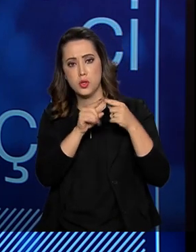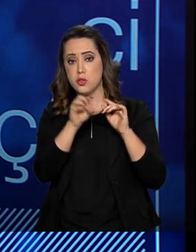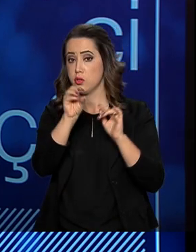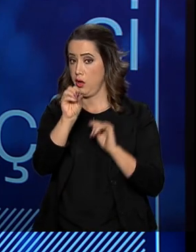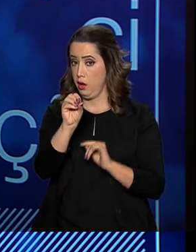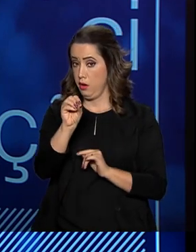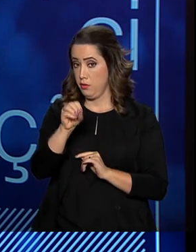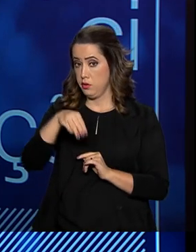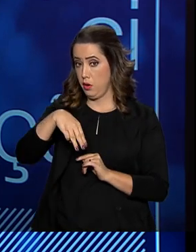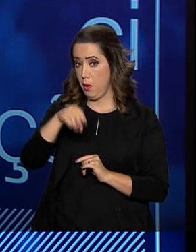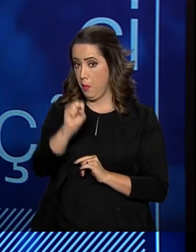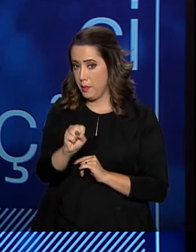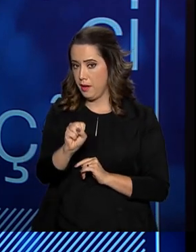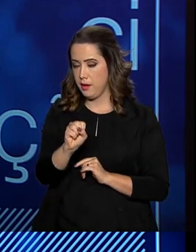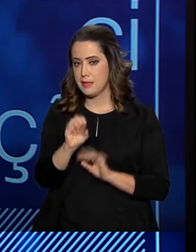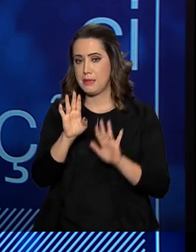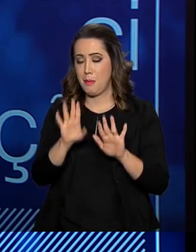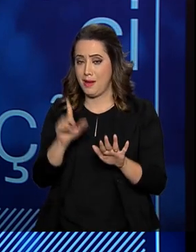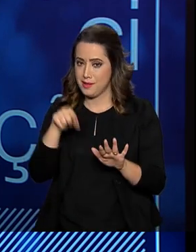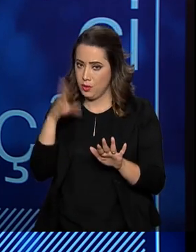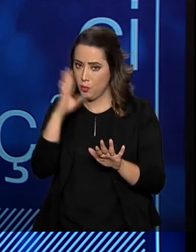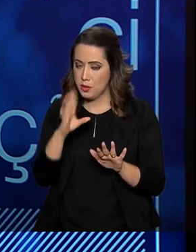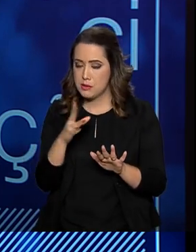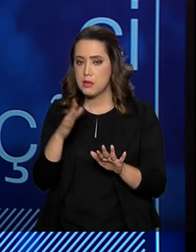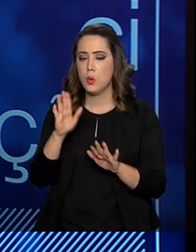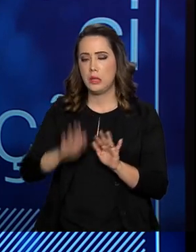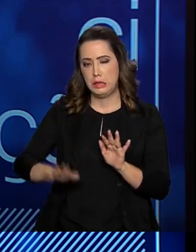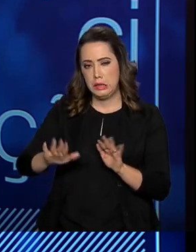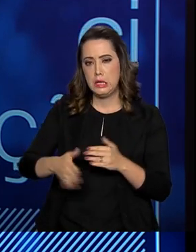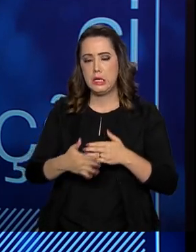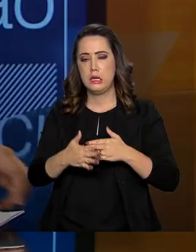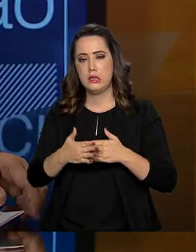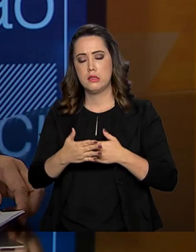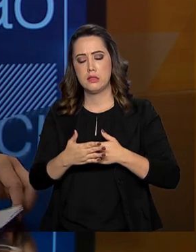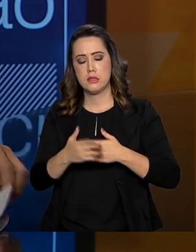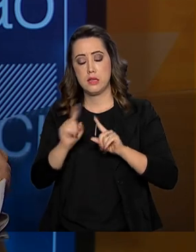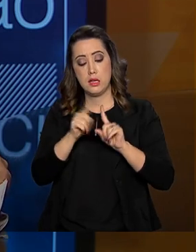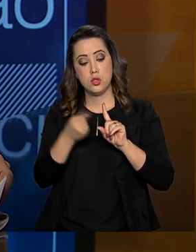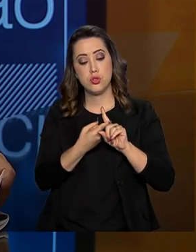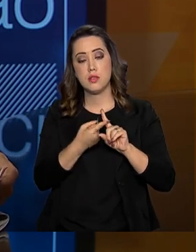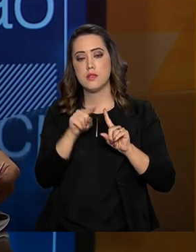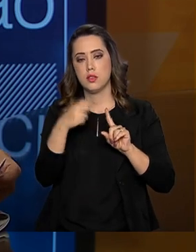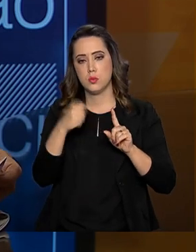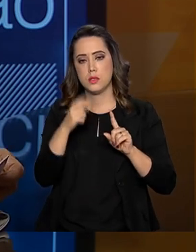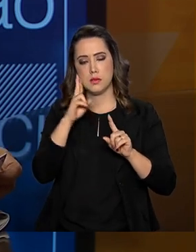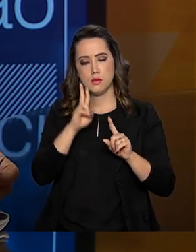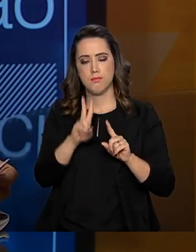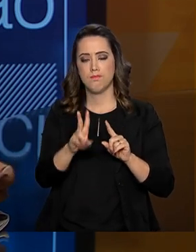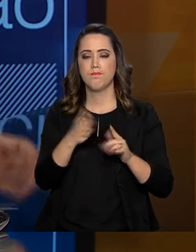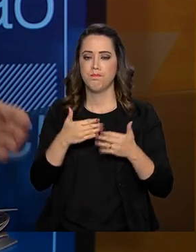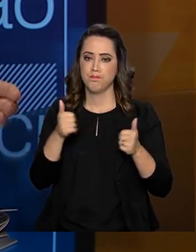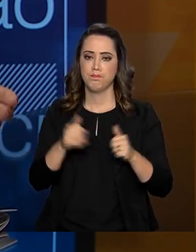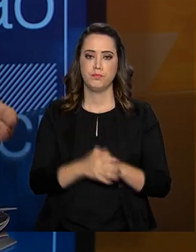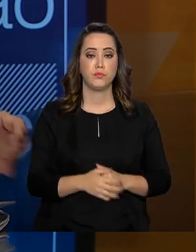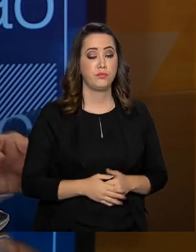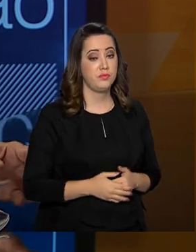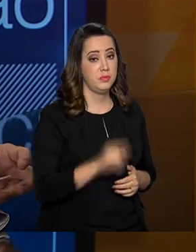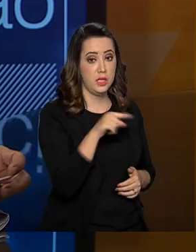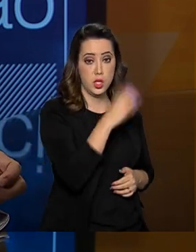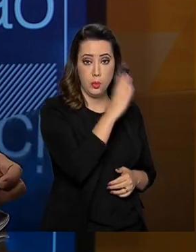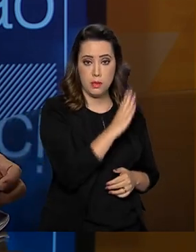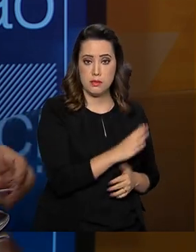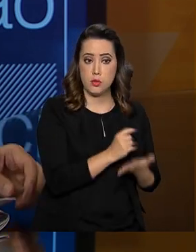crianças e gestantes, a gente precisa olhar com mais atenção. Agora, o Programa Nacional de Imunizações do Brasil oferece 19